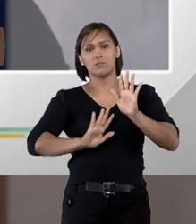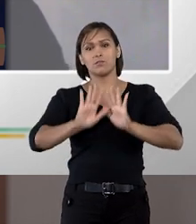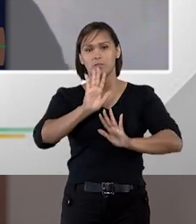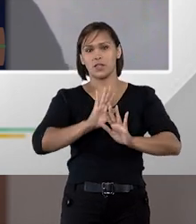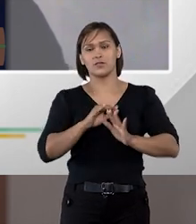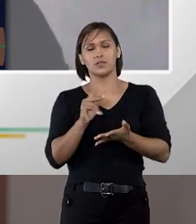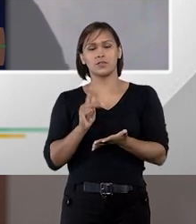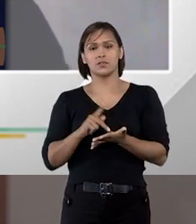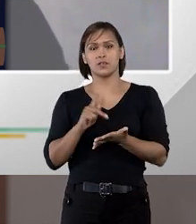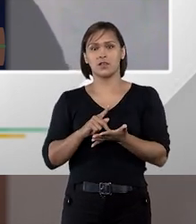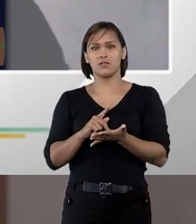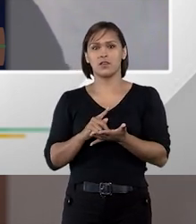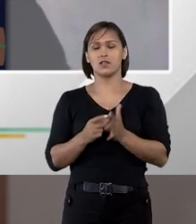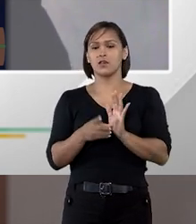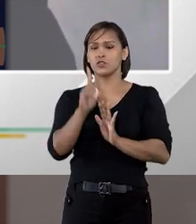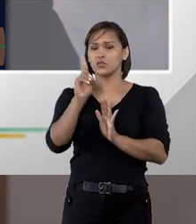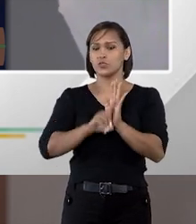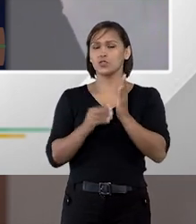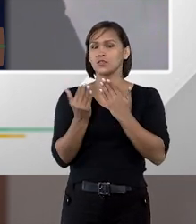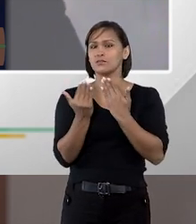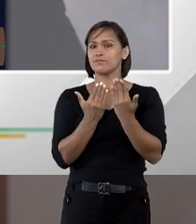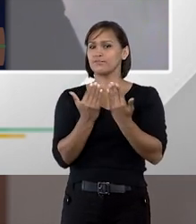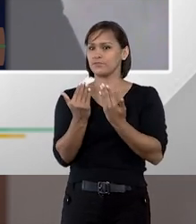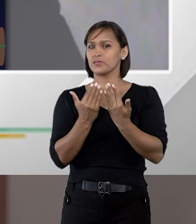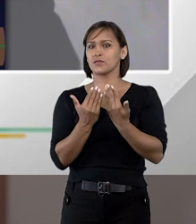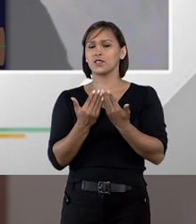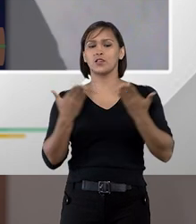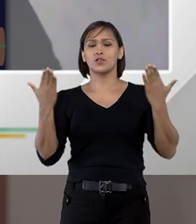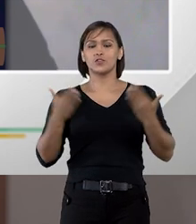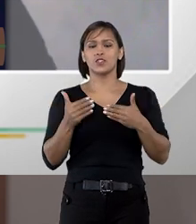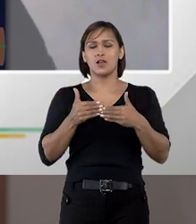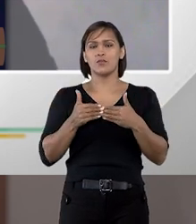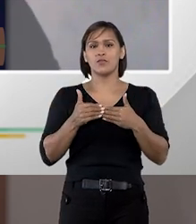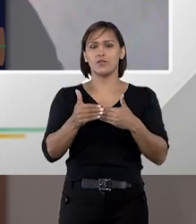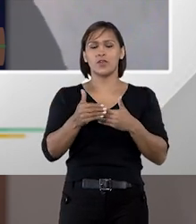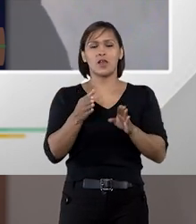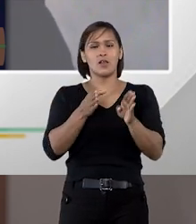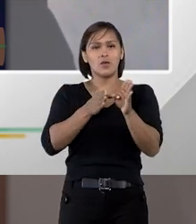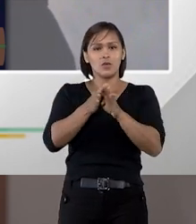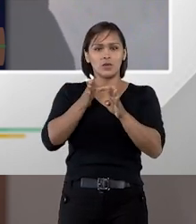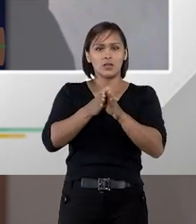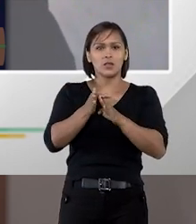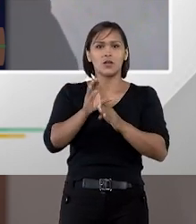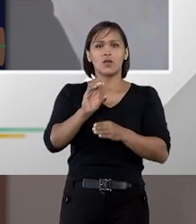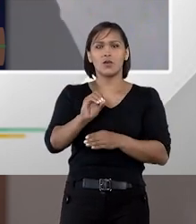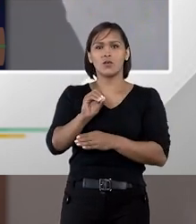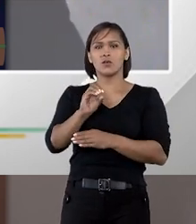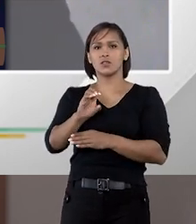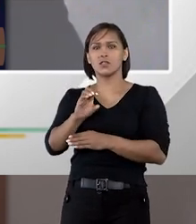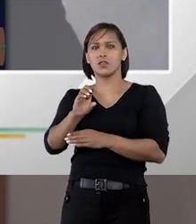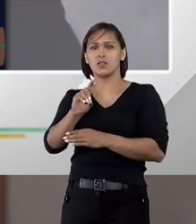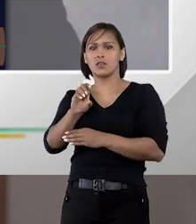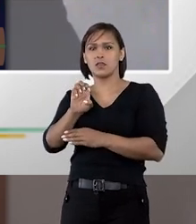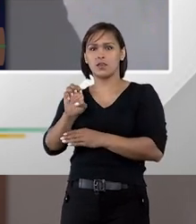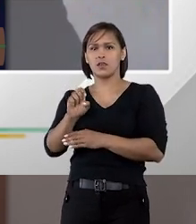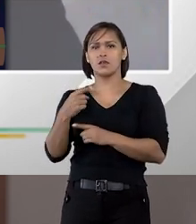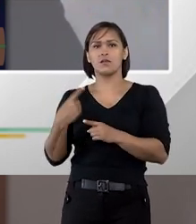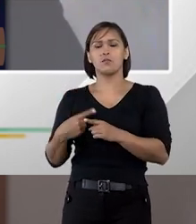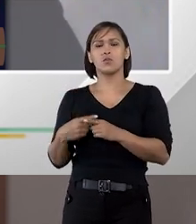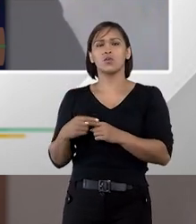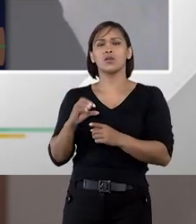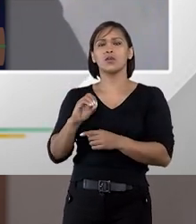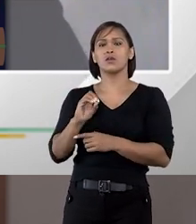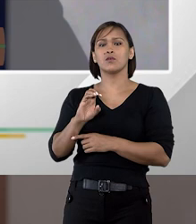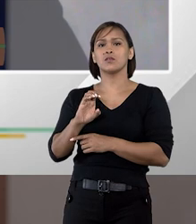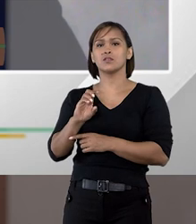na verdade no direito comparado já decorre até de uma orientação da OCDE a OCDE